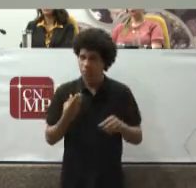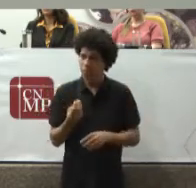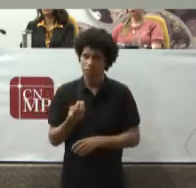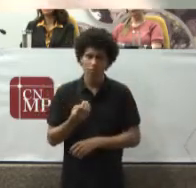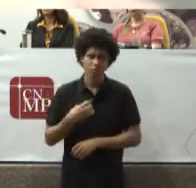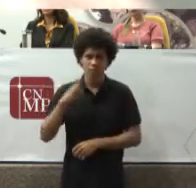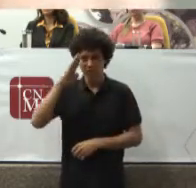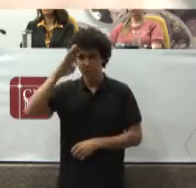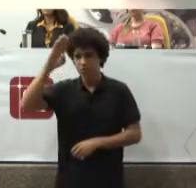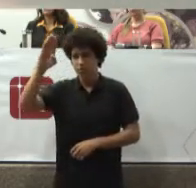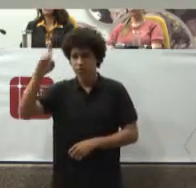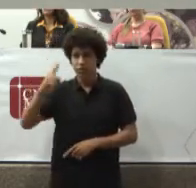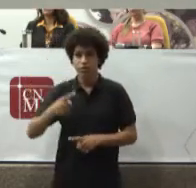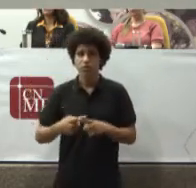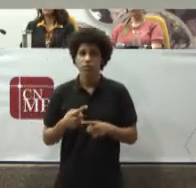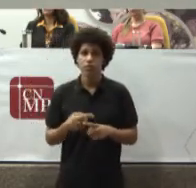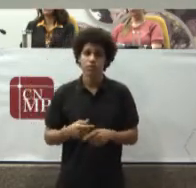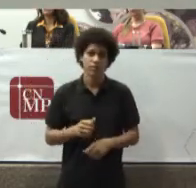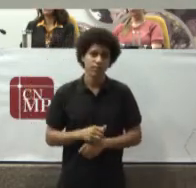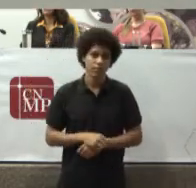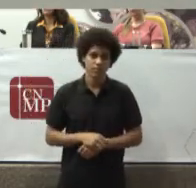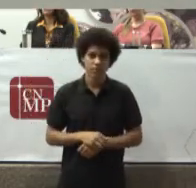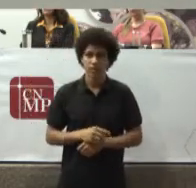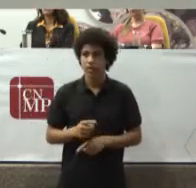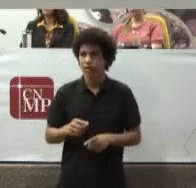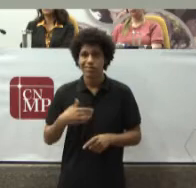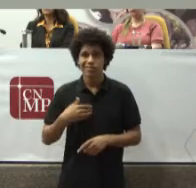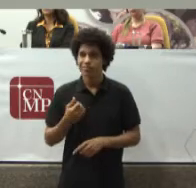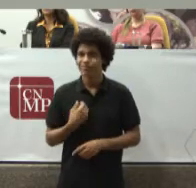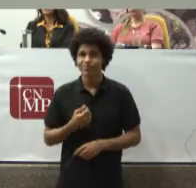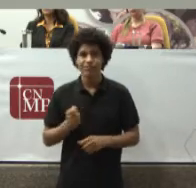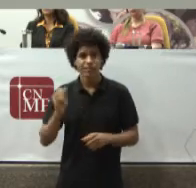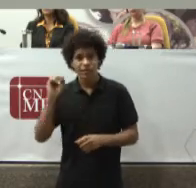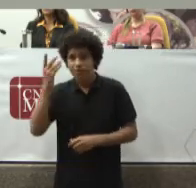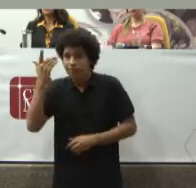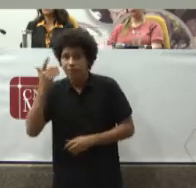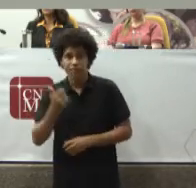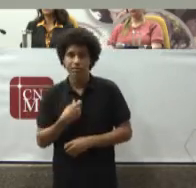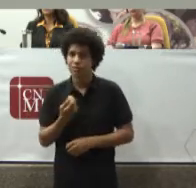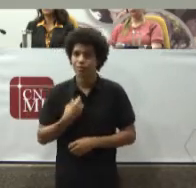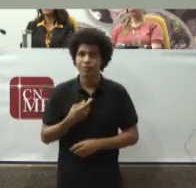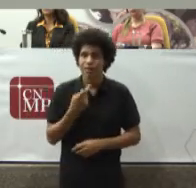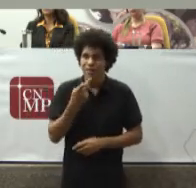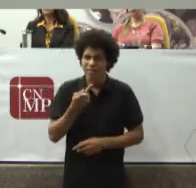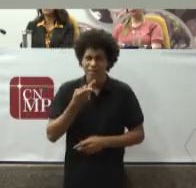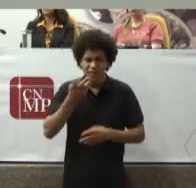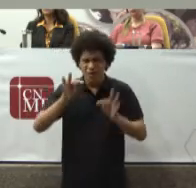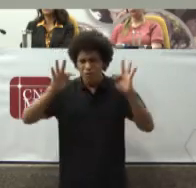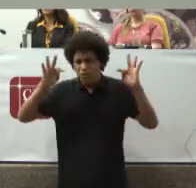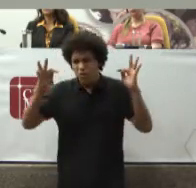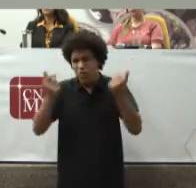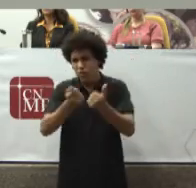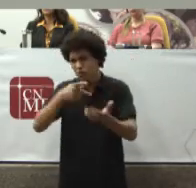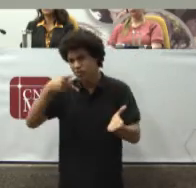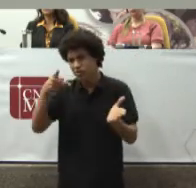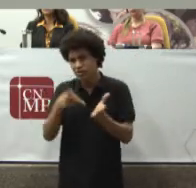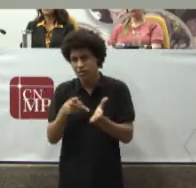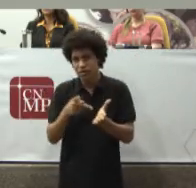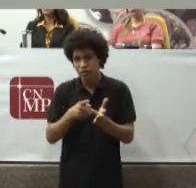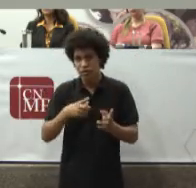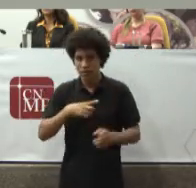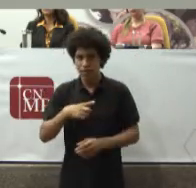Quantitativa Talvez não Expresse Adequadamente A relevância Do dado